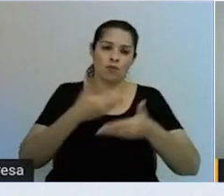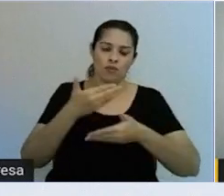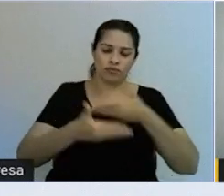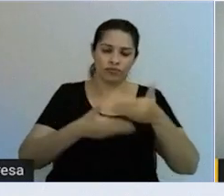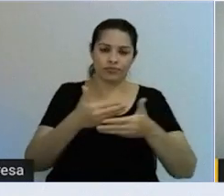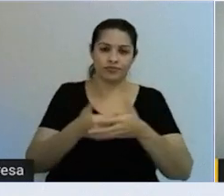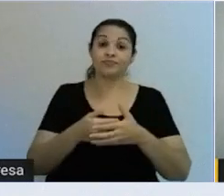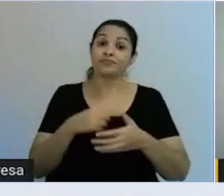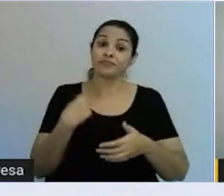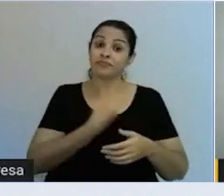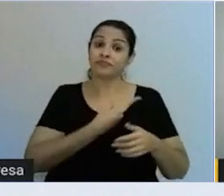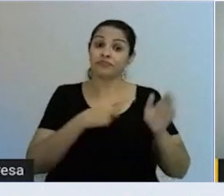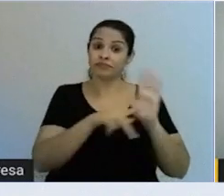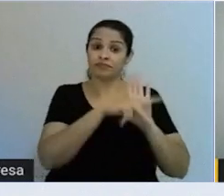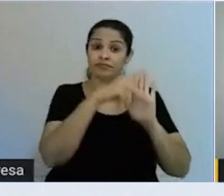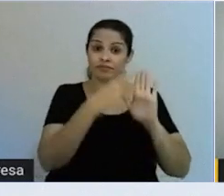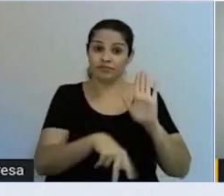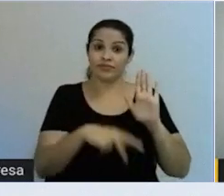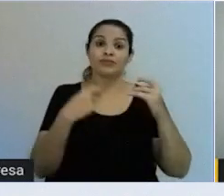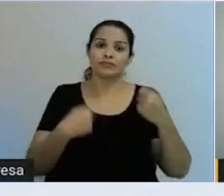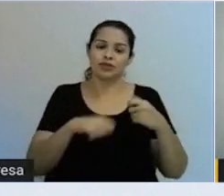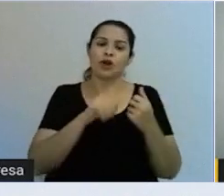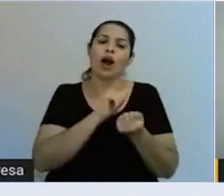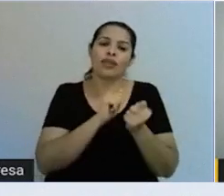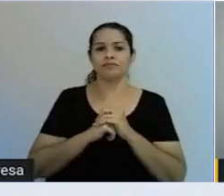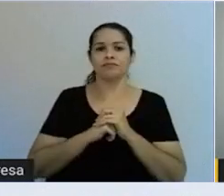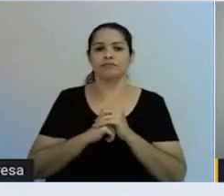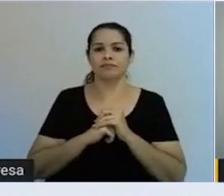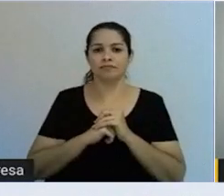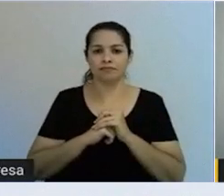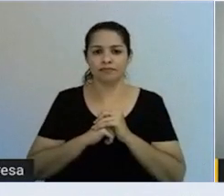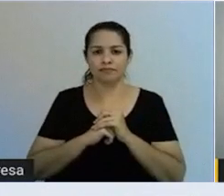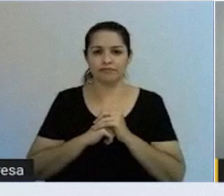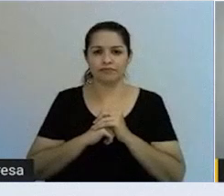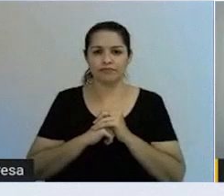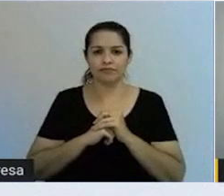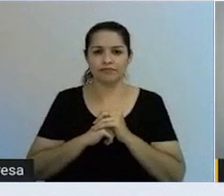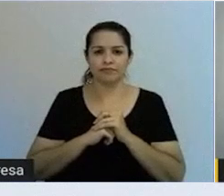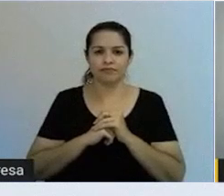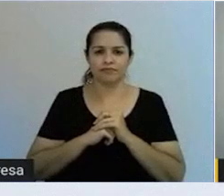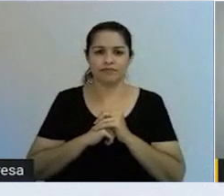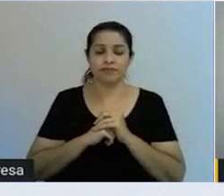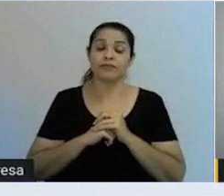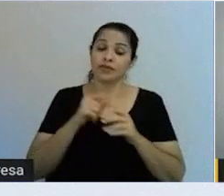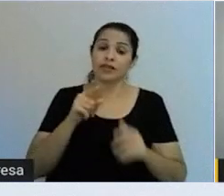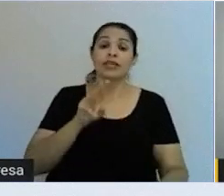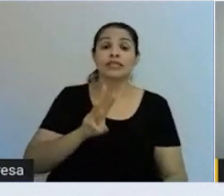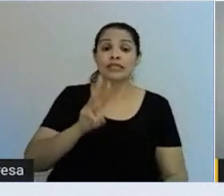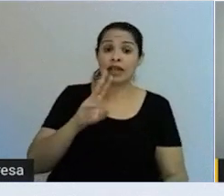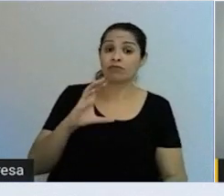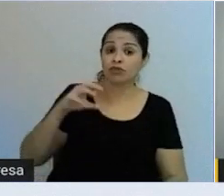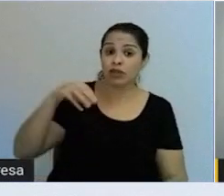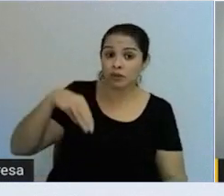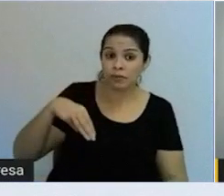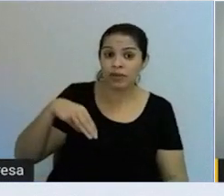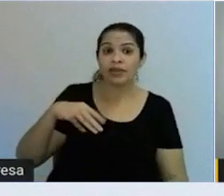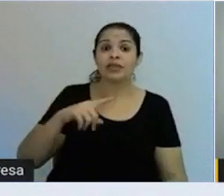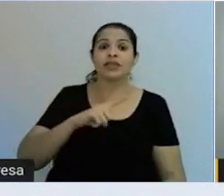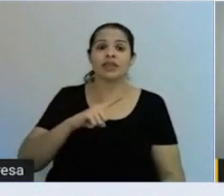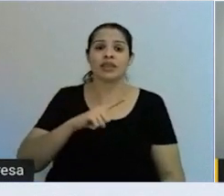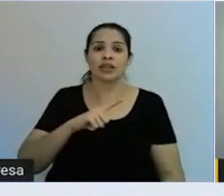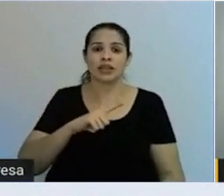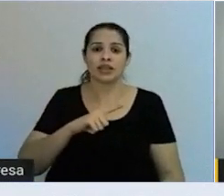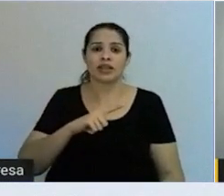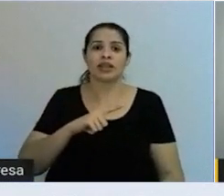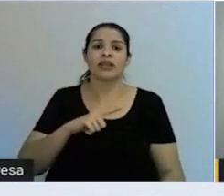teve que ser um pouco adaptada justamente por causa da cultura. Bom, o WCM trabalha com dez pilares